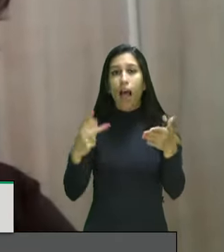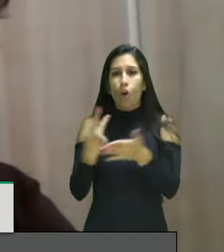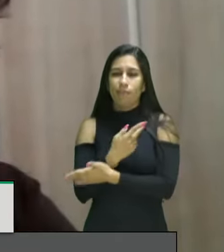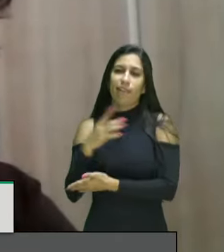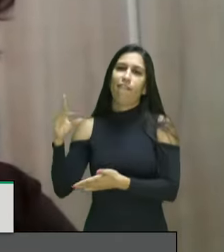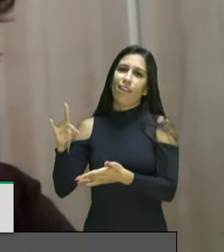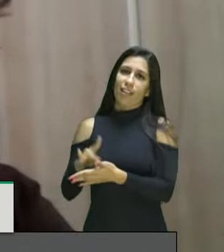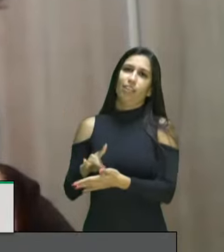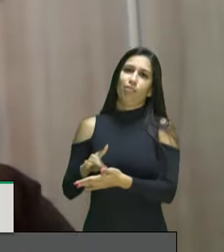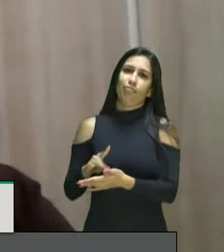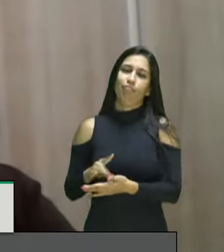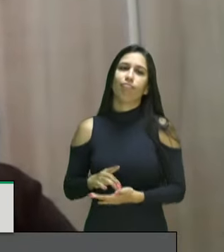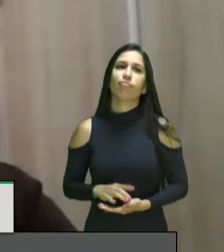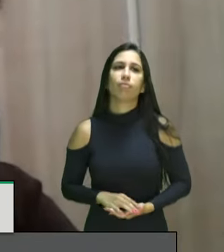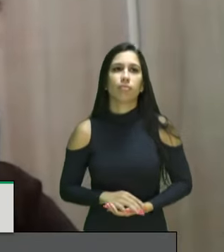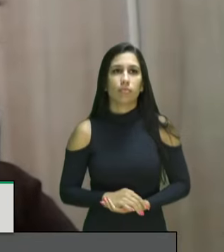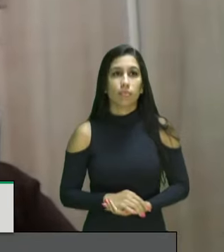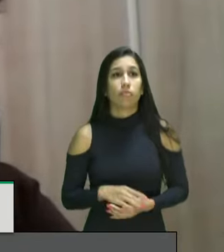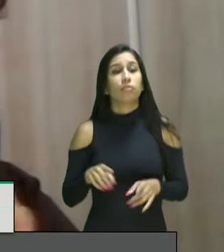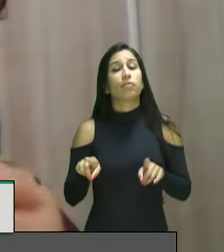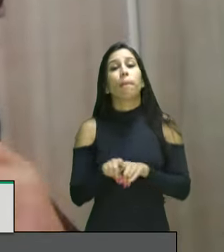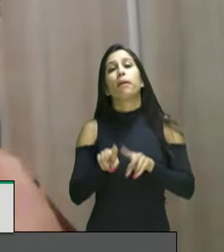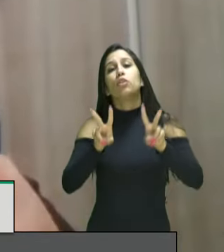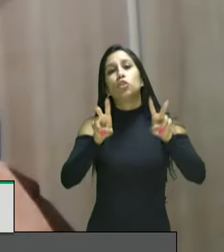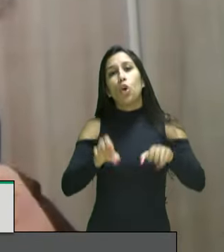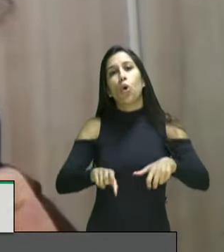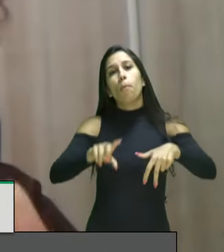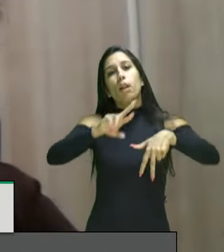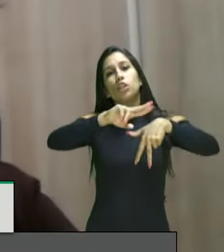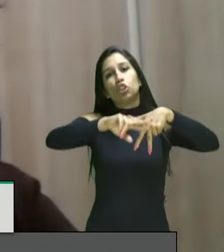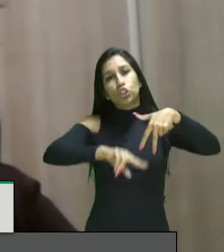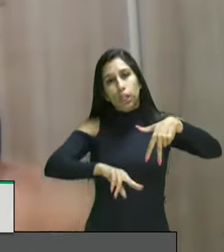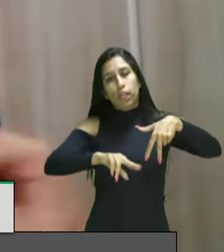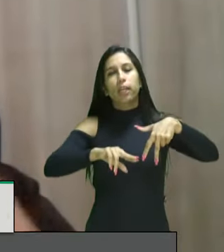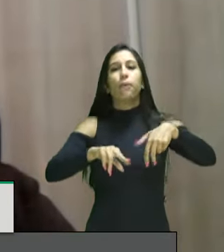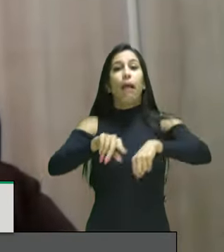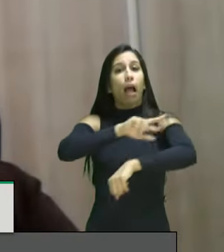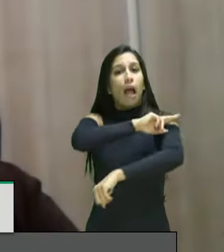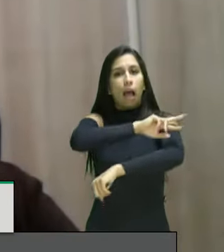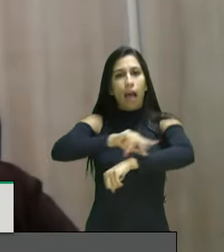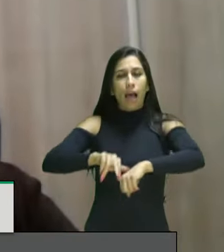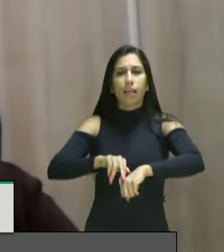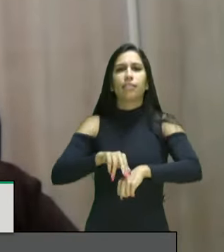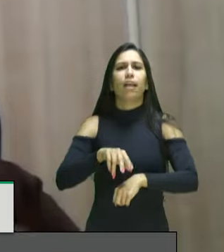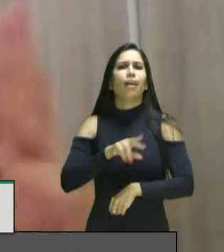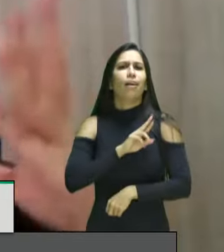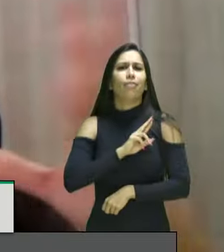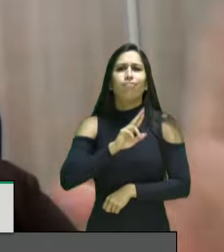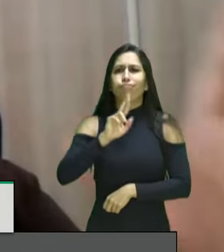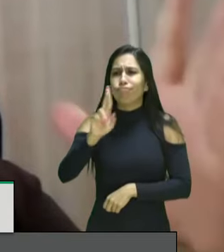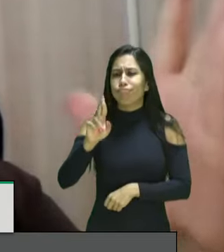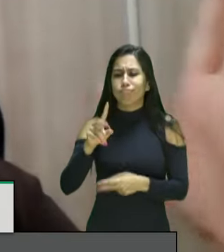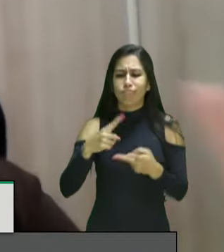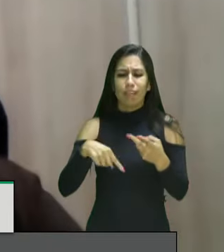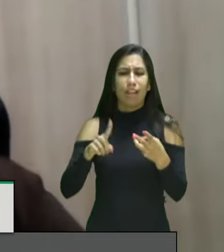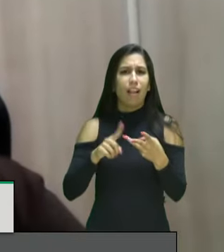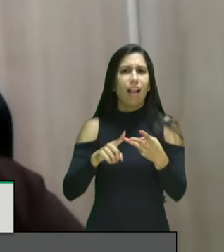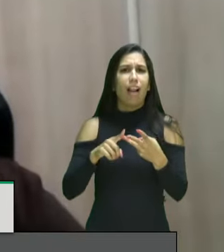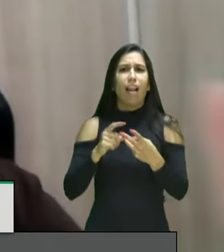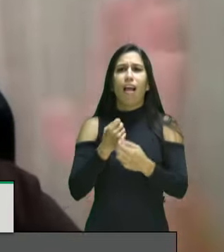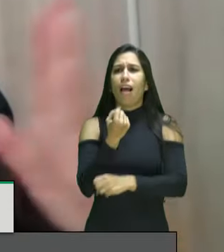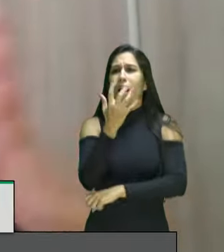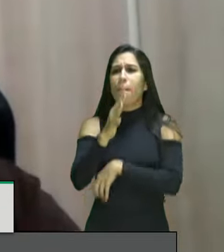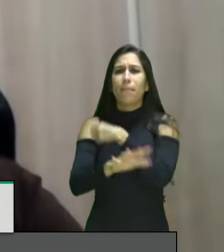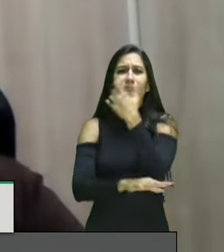também da intersecção entre gênero e raça do racismo religioso do racismo ambiental e passaremos um